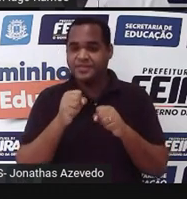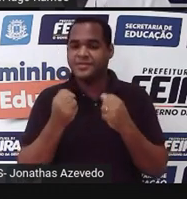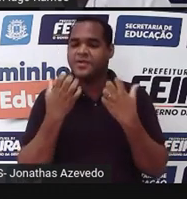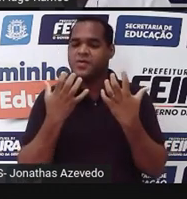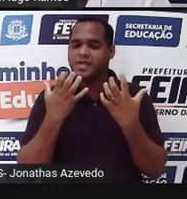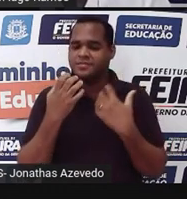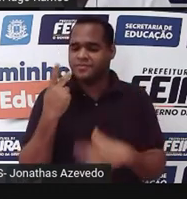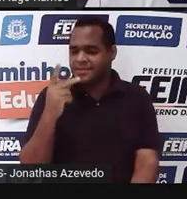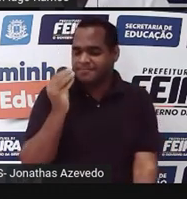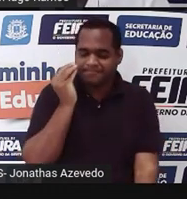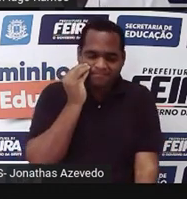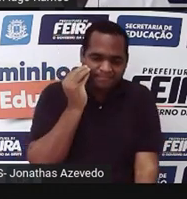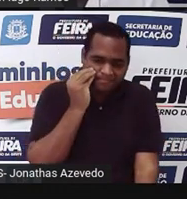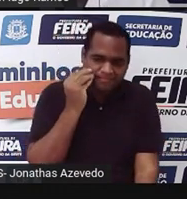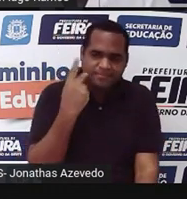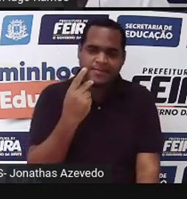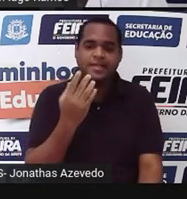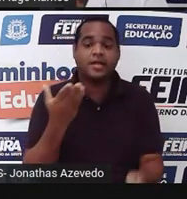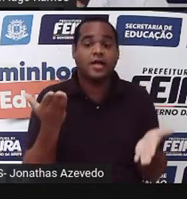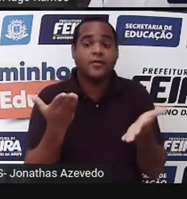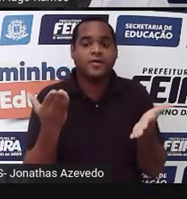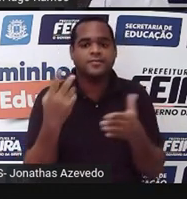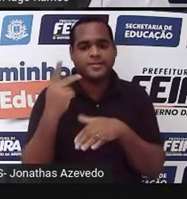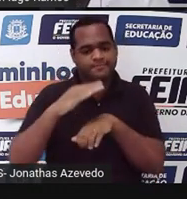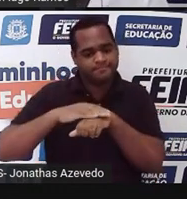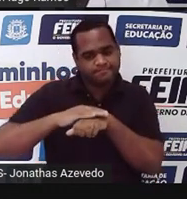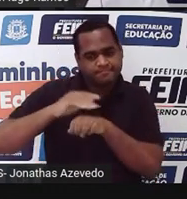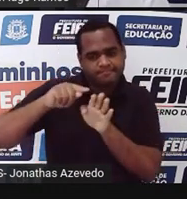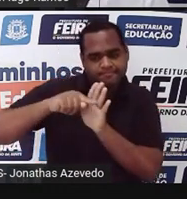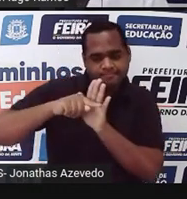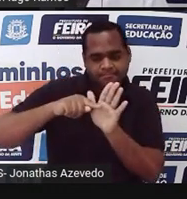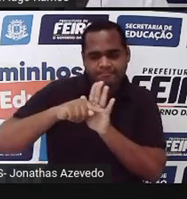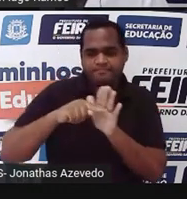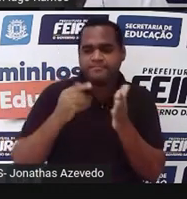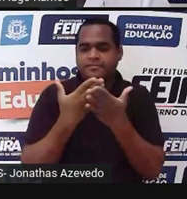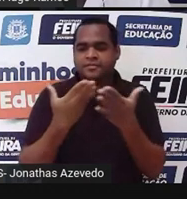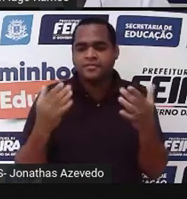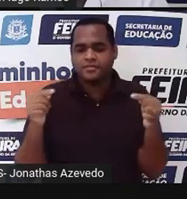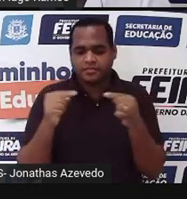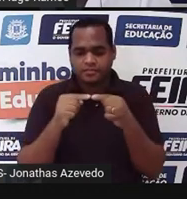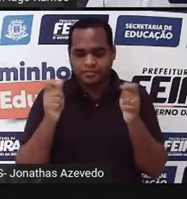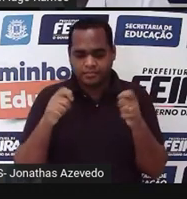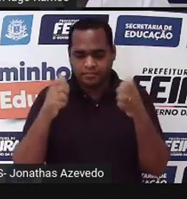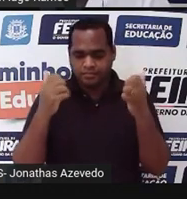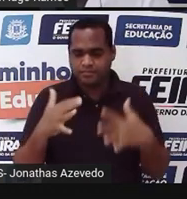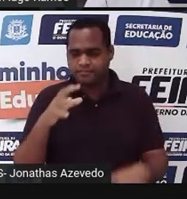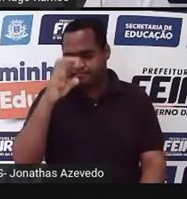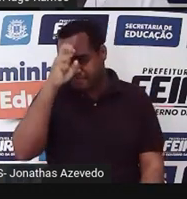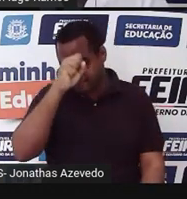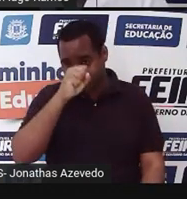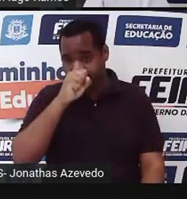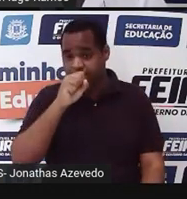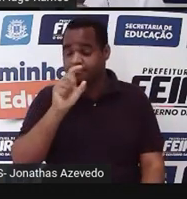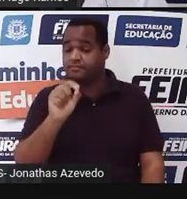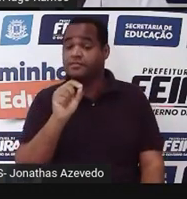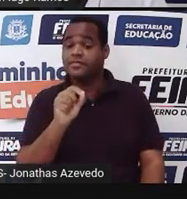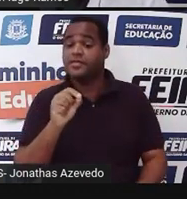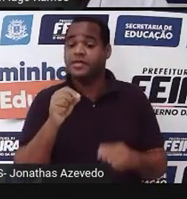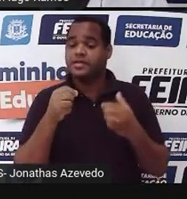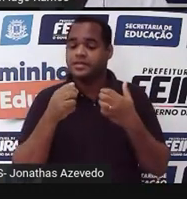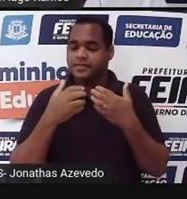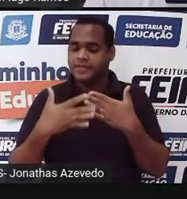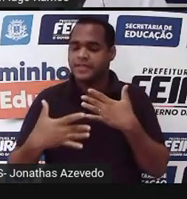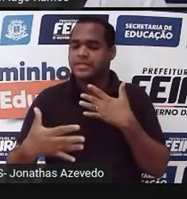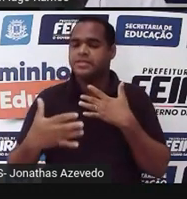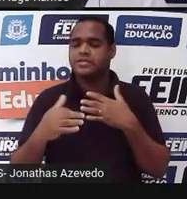tentar fazer esse momento aqui de investigação com você, para a gente aprender agora, a partir de